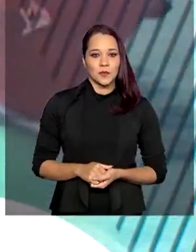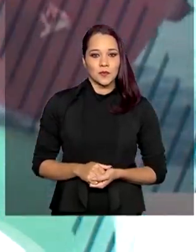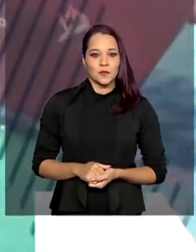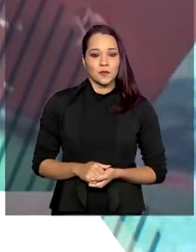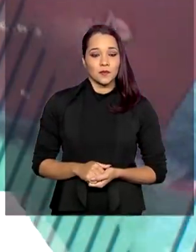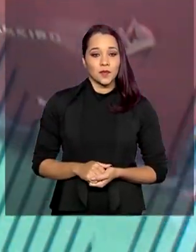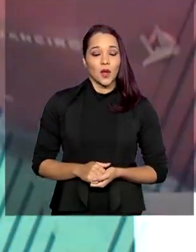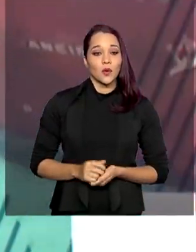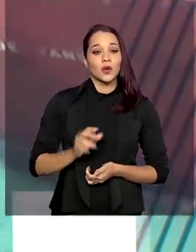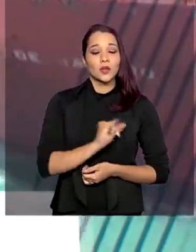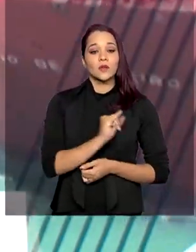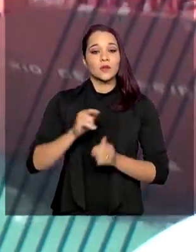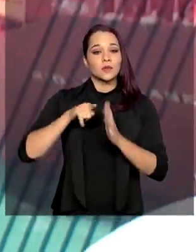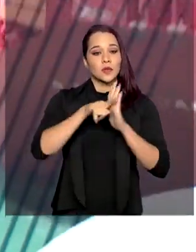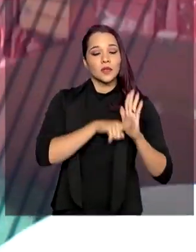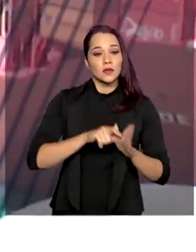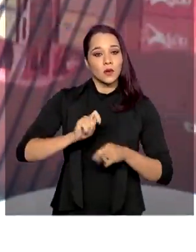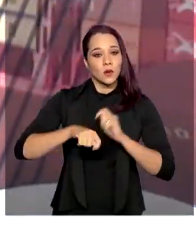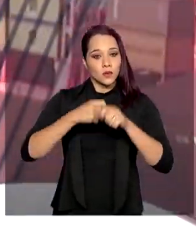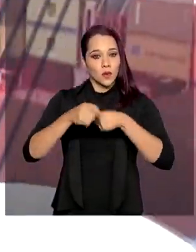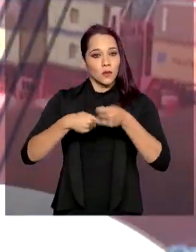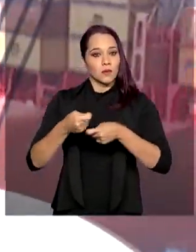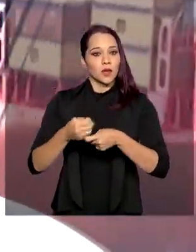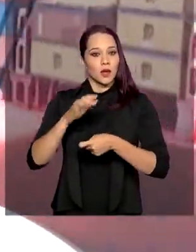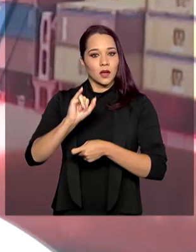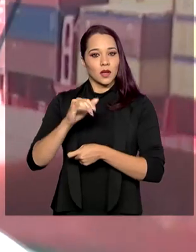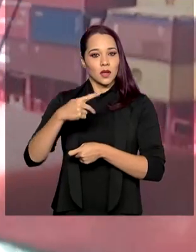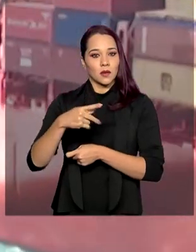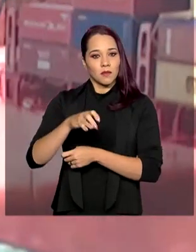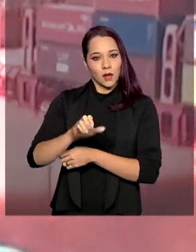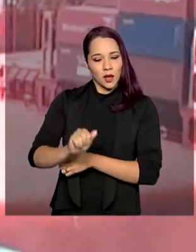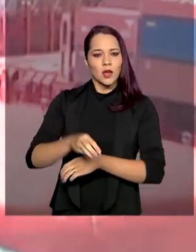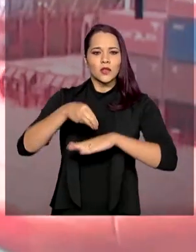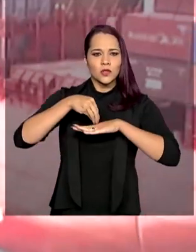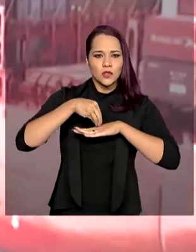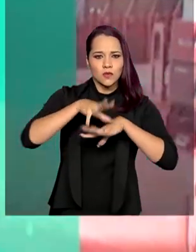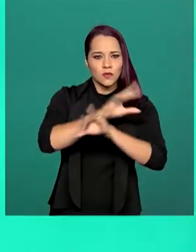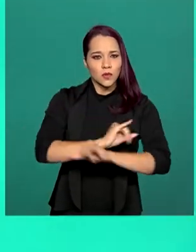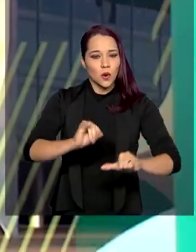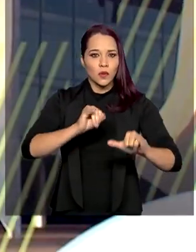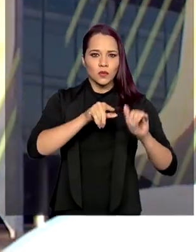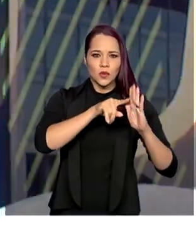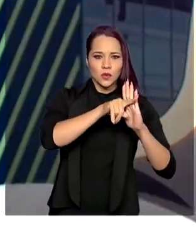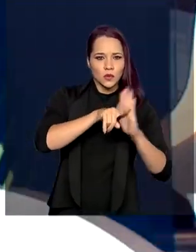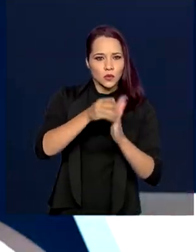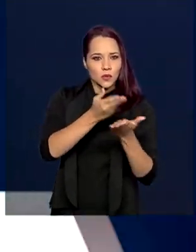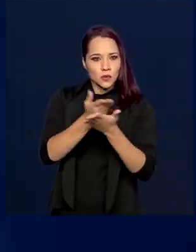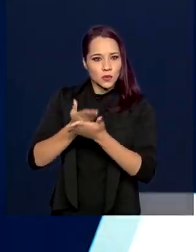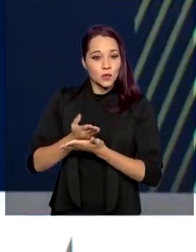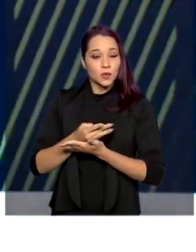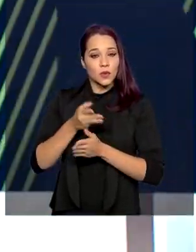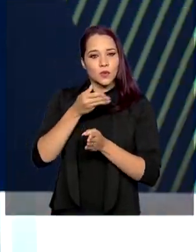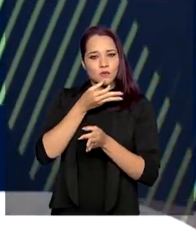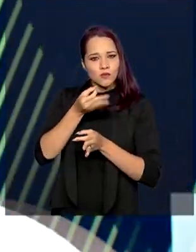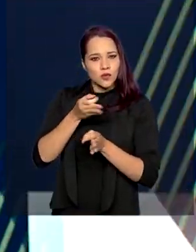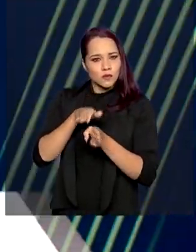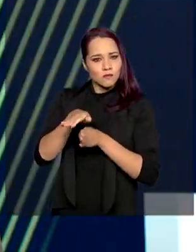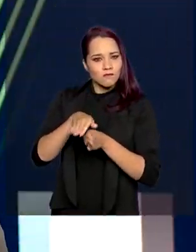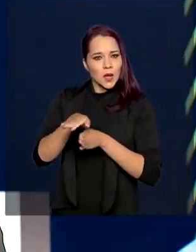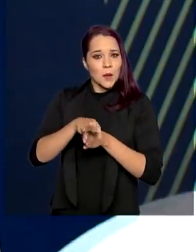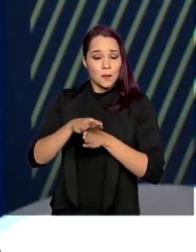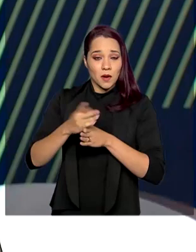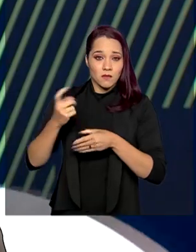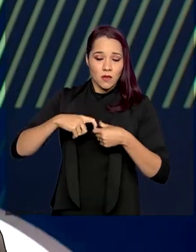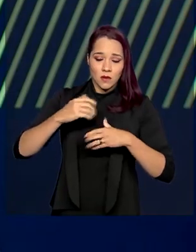O Instituto de Pesquisa Econômica Aplicada, IPEA, divulgou uma série de estudos com sugestões para a retomada do